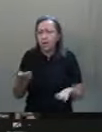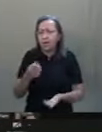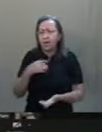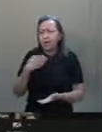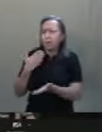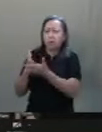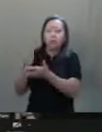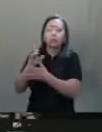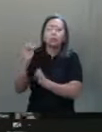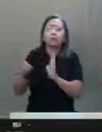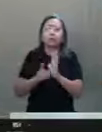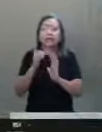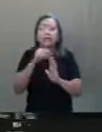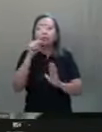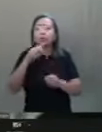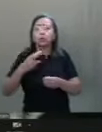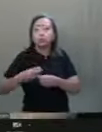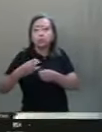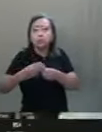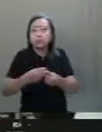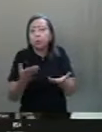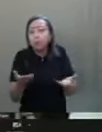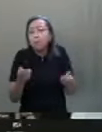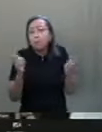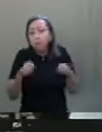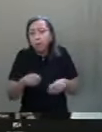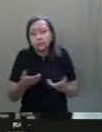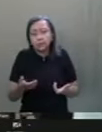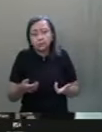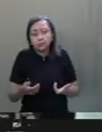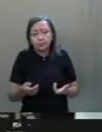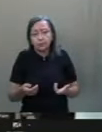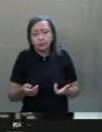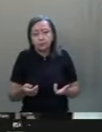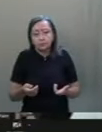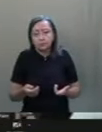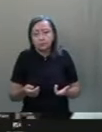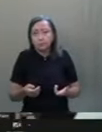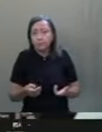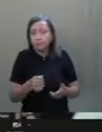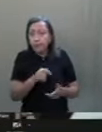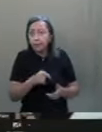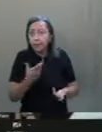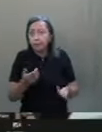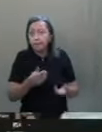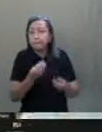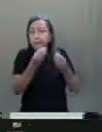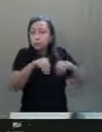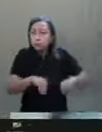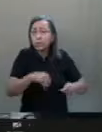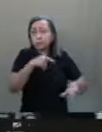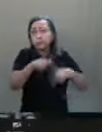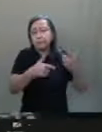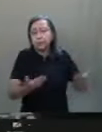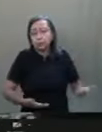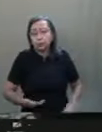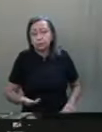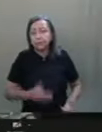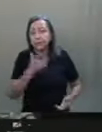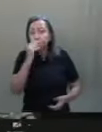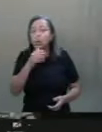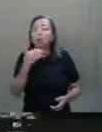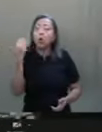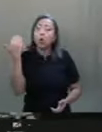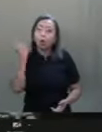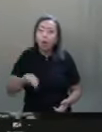decretado lá no município, cortem a cabeça dos trabalhadores. É o que eu disse mesmo. Cortem a cabeça